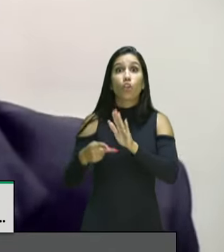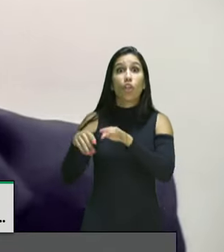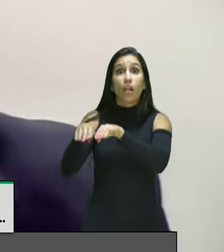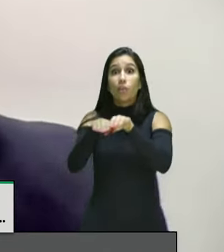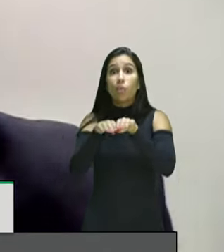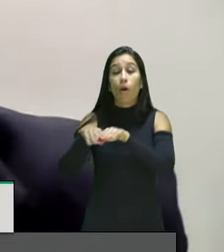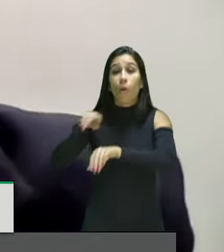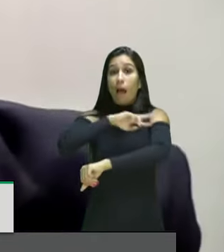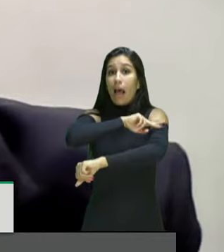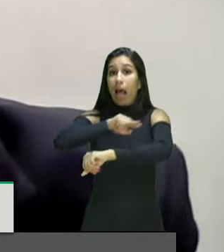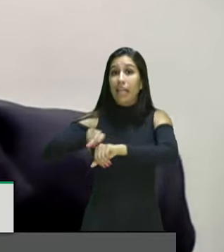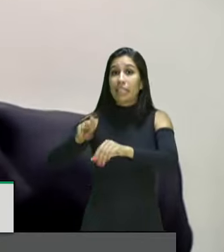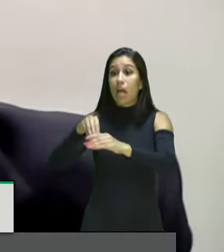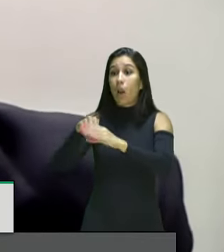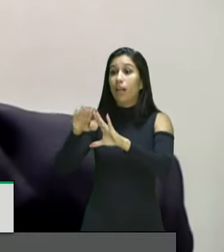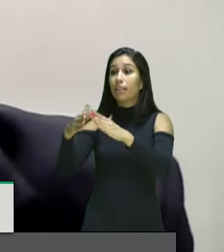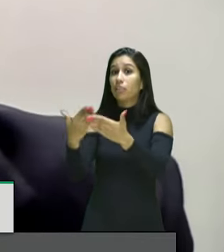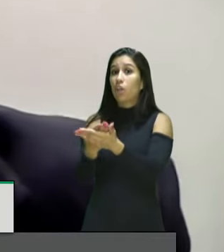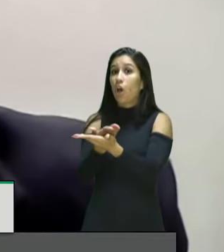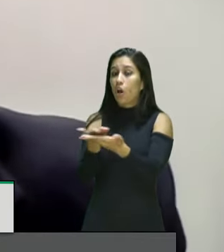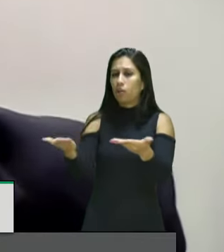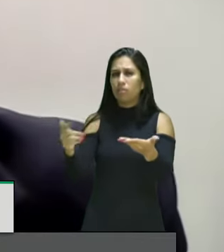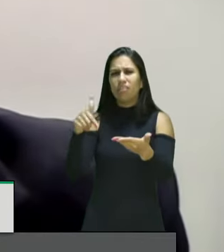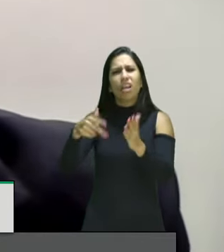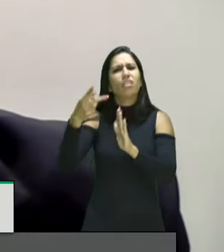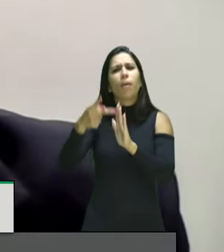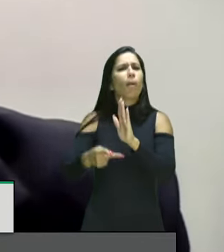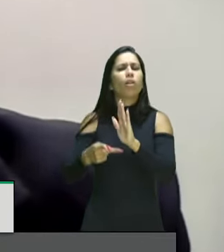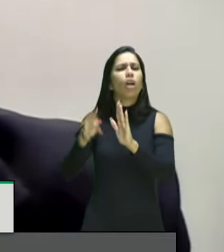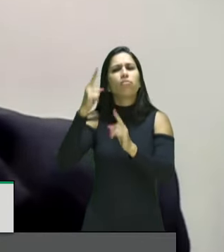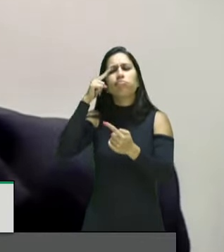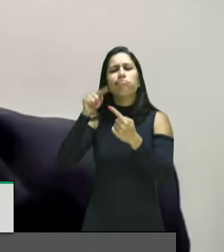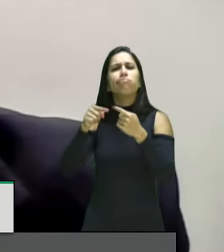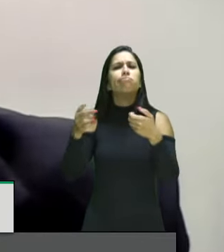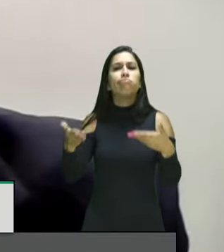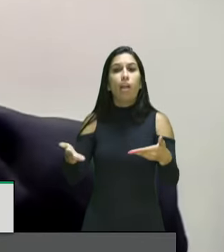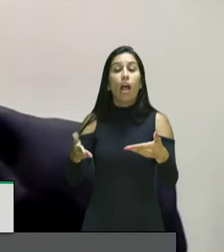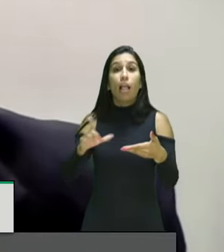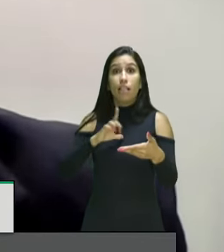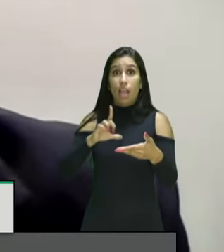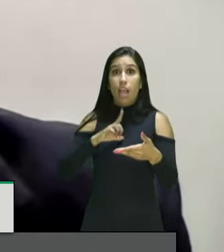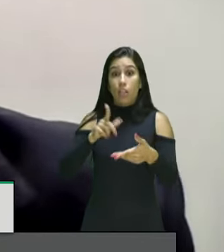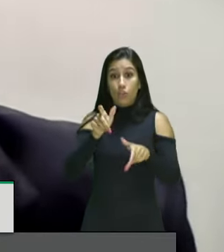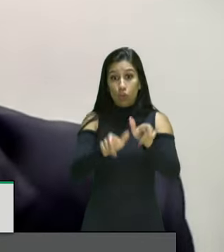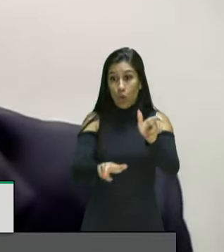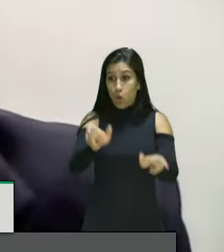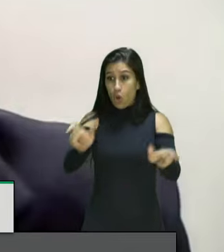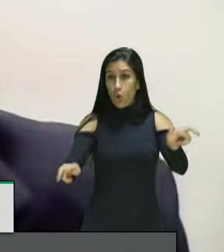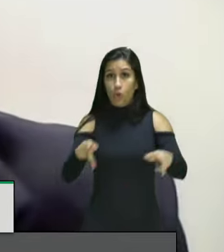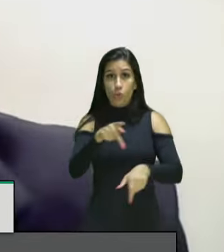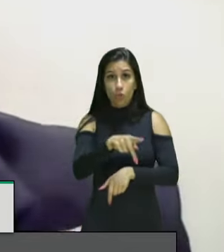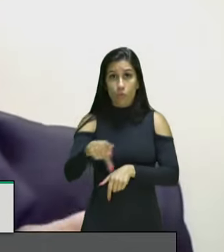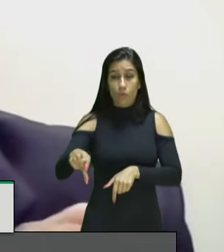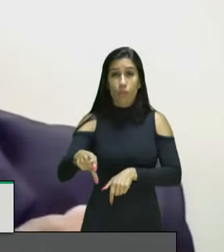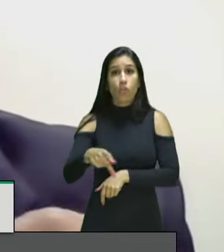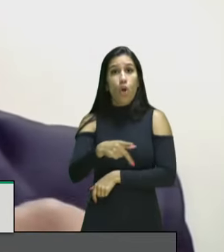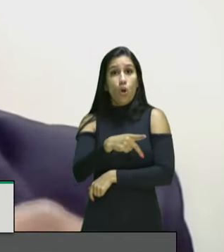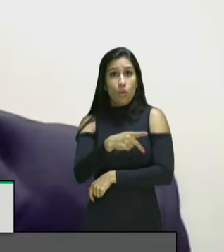Escolas. Esse projeto prevê a formação continuada de professores do ensino fundamental,